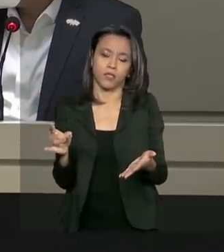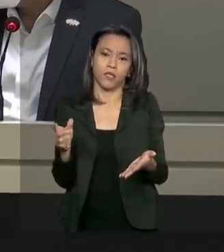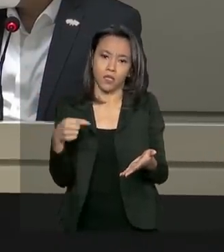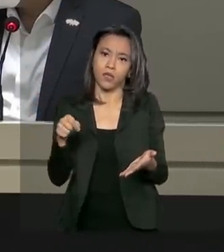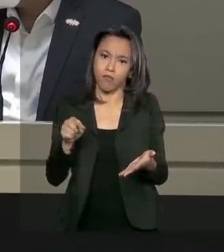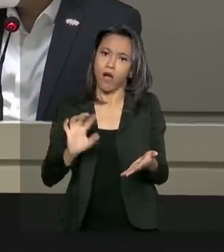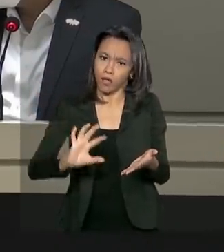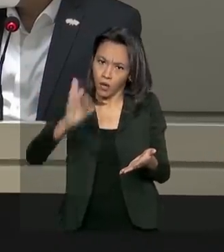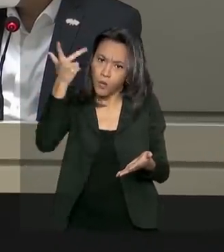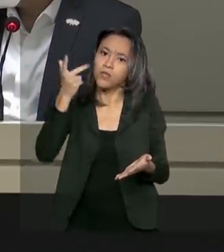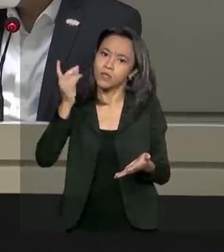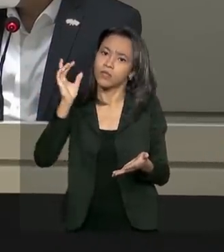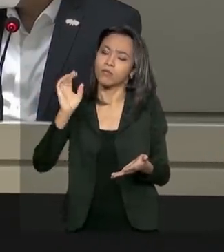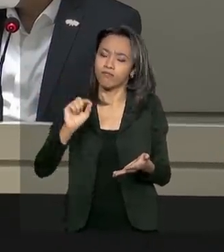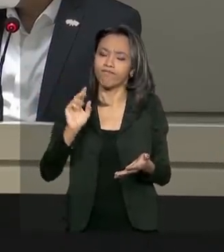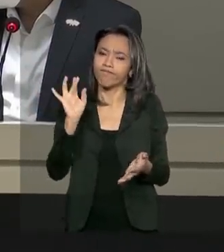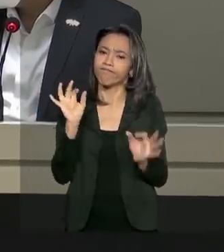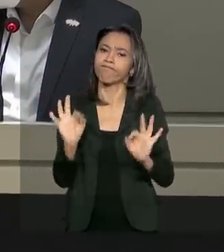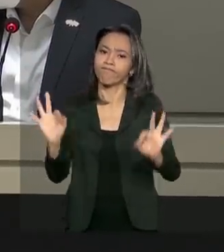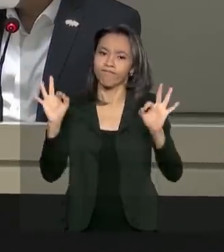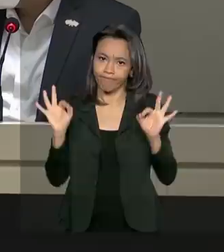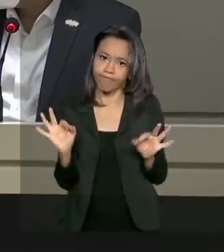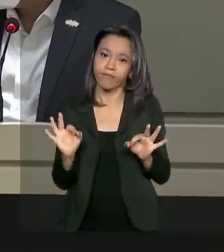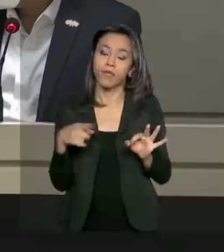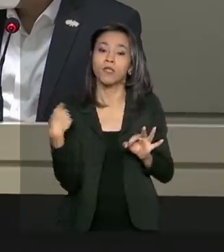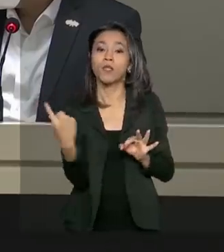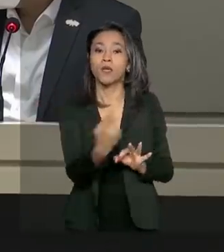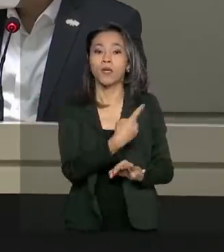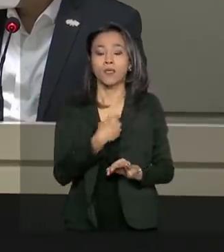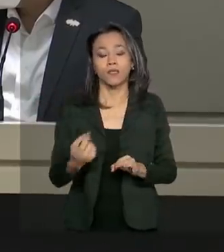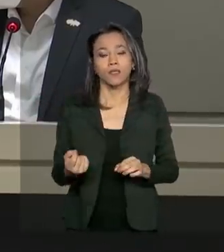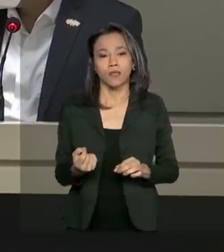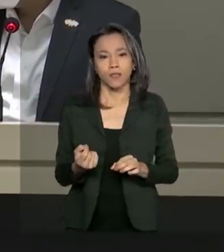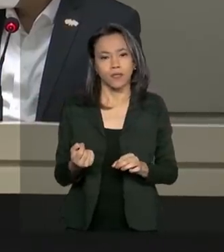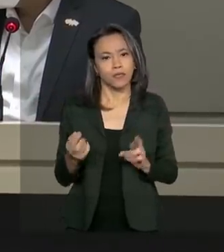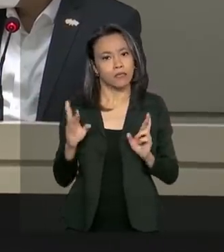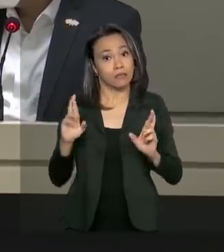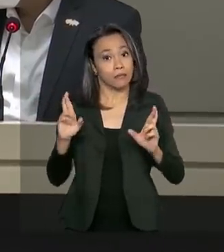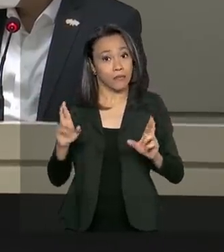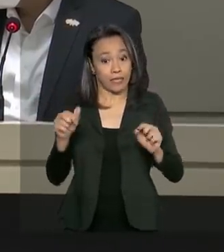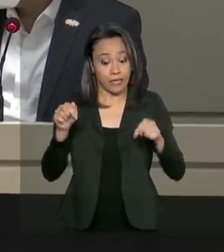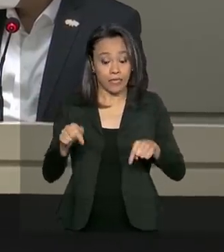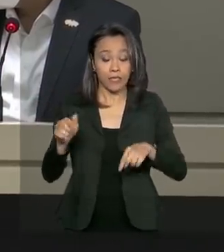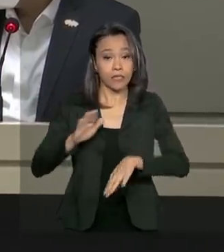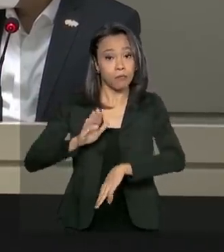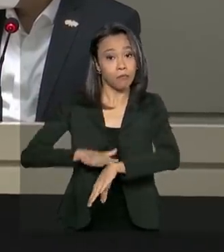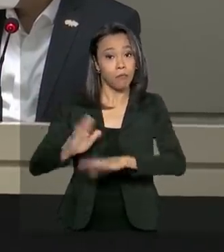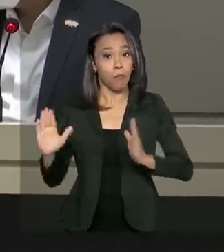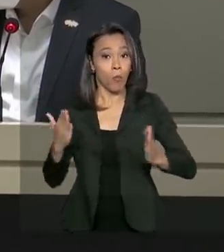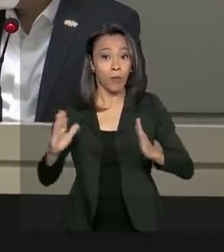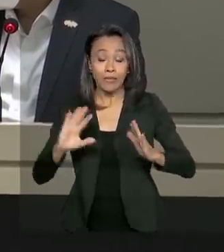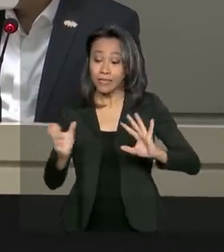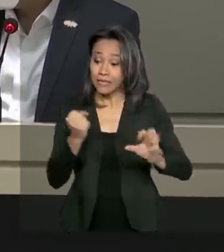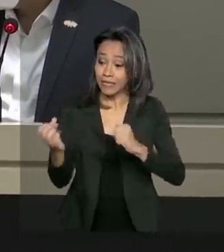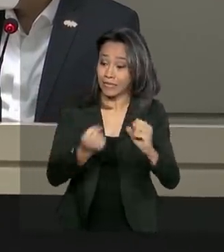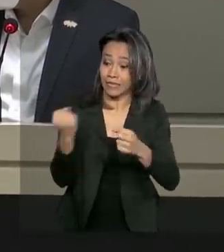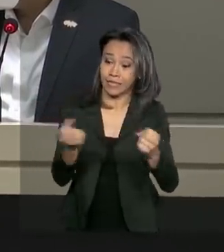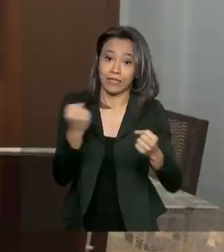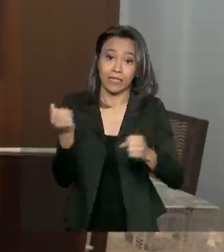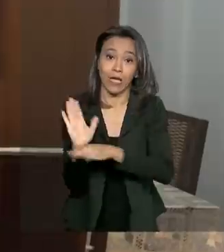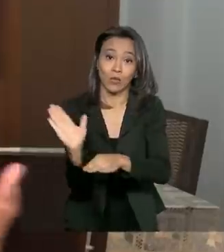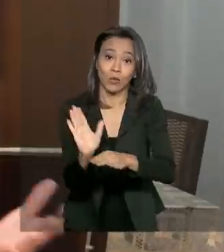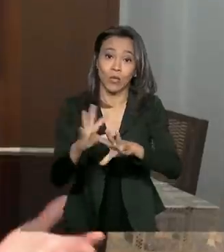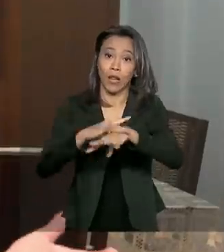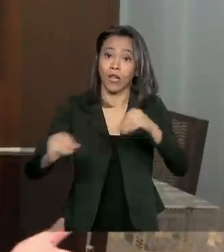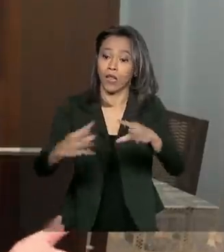Isso acontece, está acontecendo de fato. A gente espera fazer com que esse momento a gente consiga salvar o maior número possível de vidas.